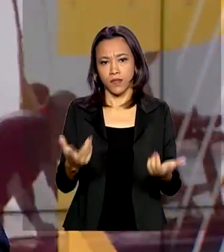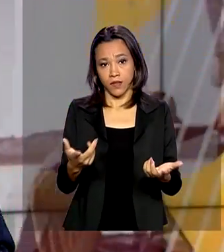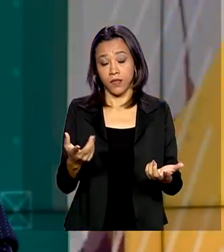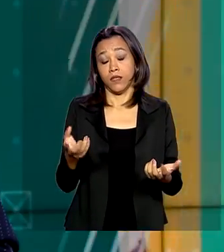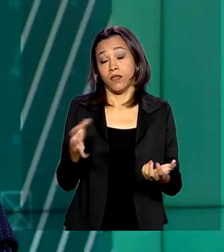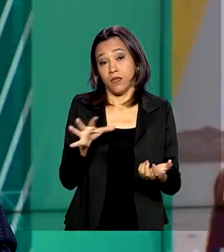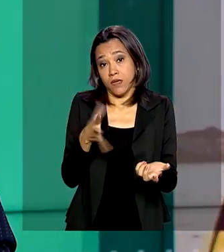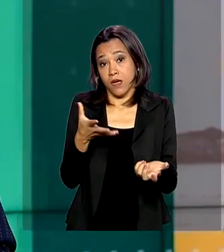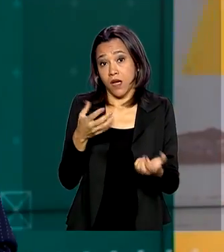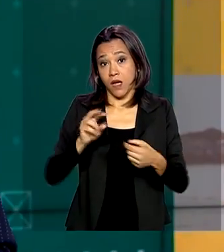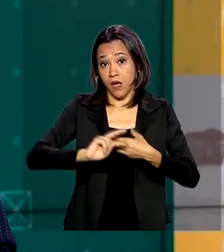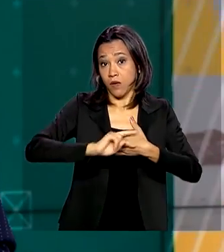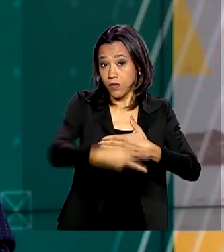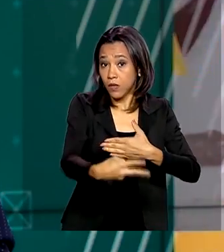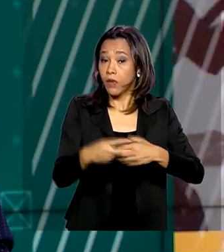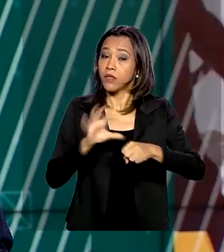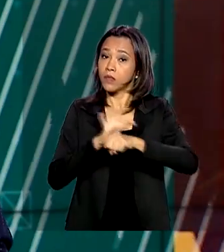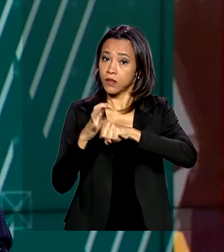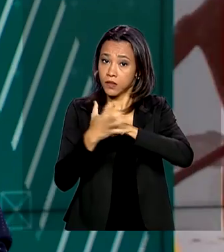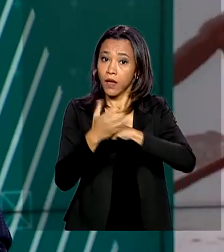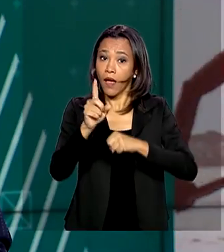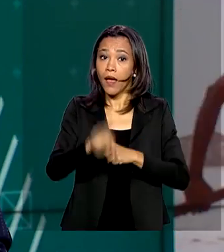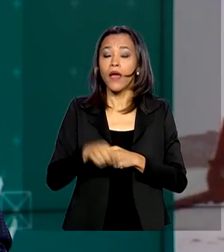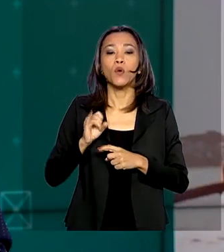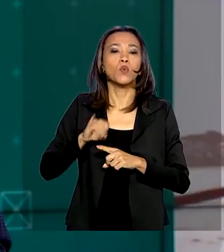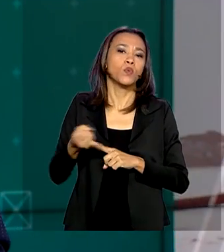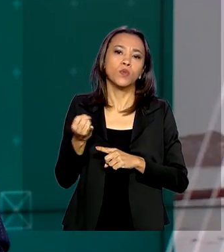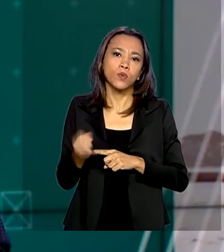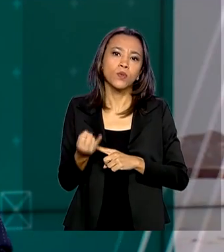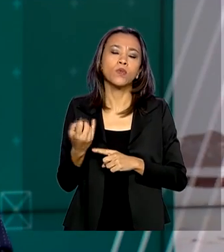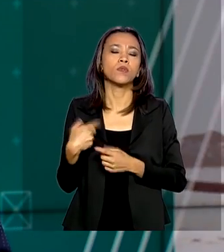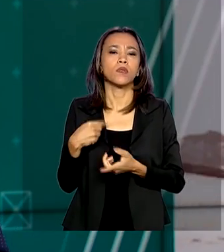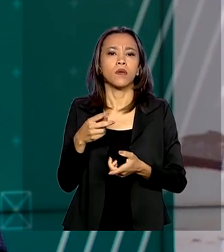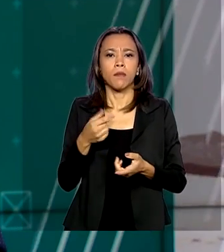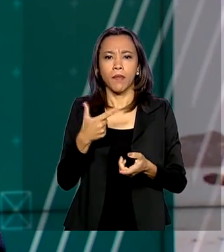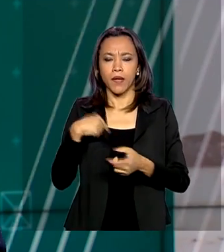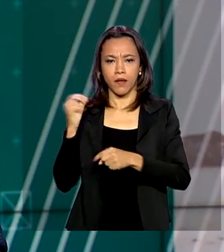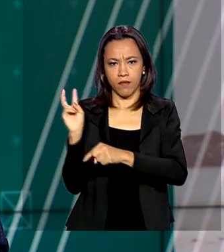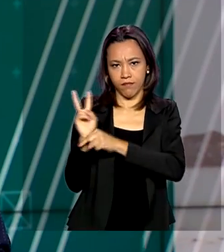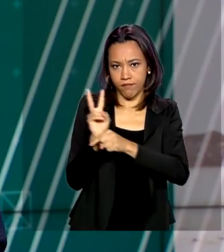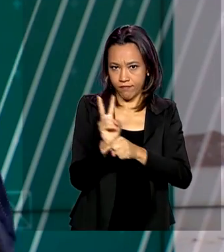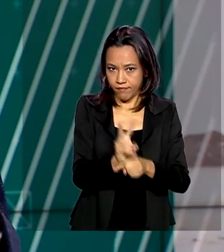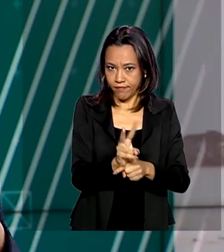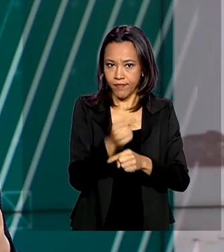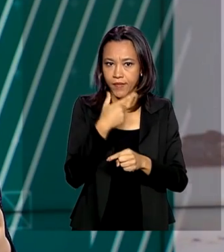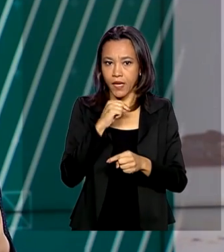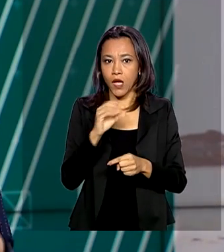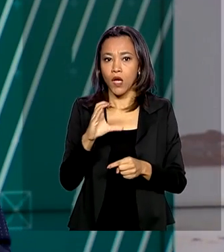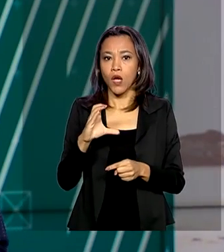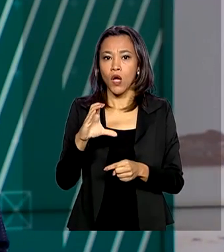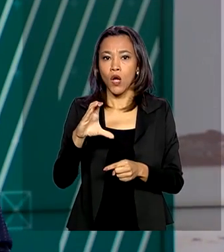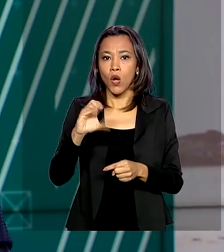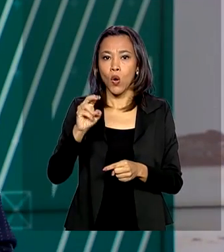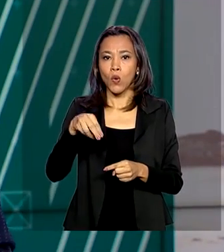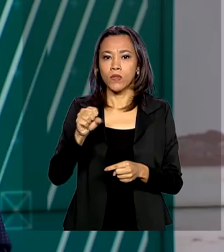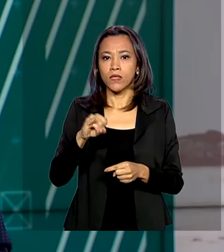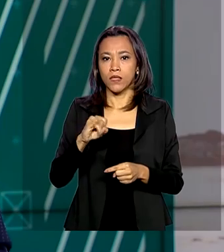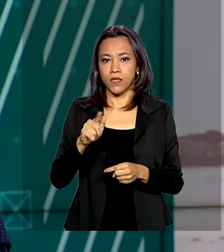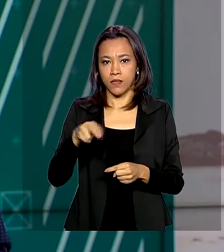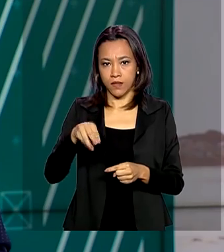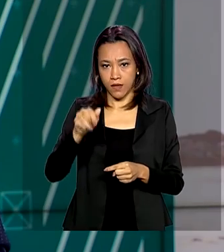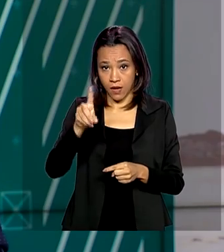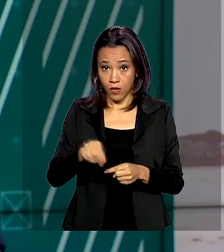pessoas foi a redução dos juros do consignado para aposentados e pensionistas do INSS. A meta é injetar 25